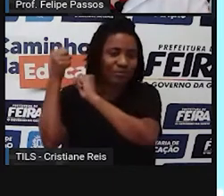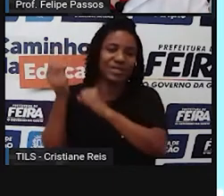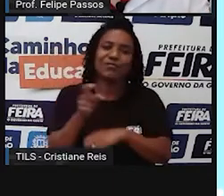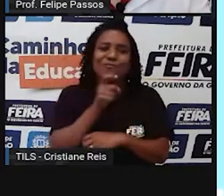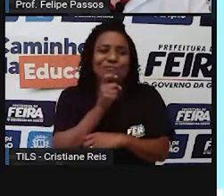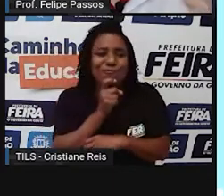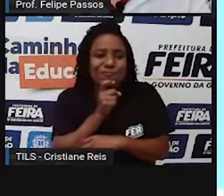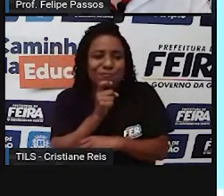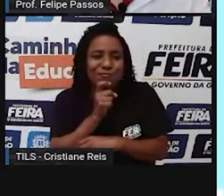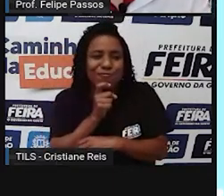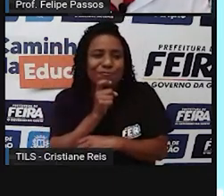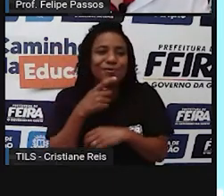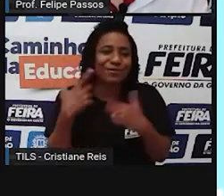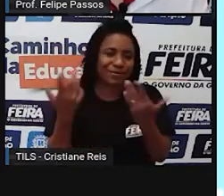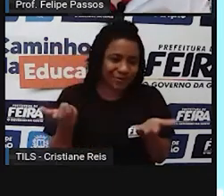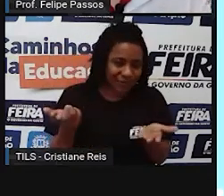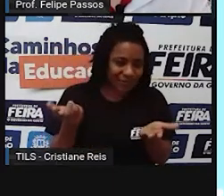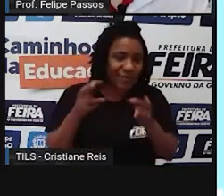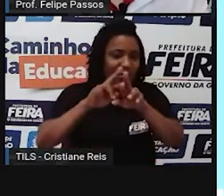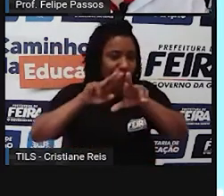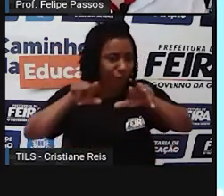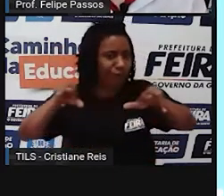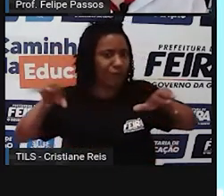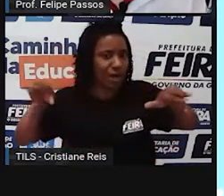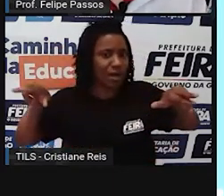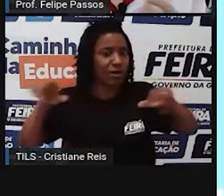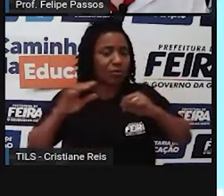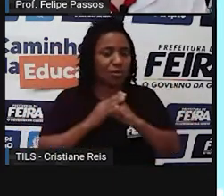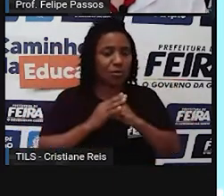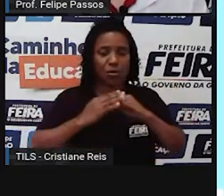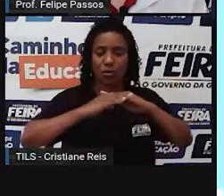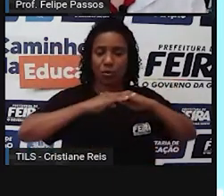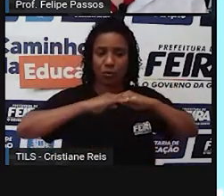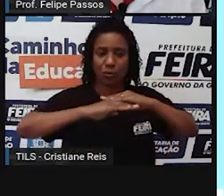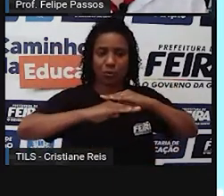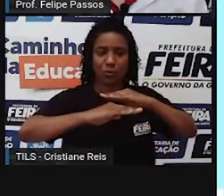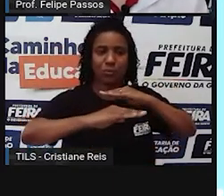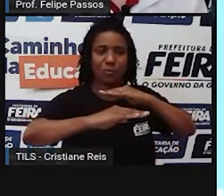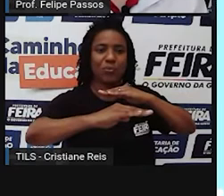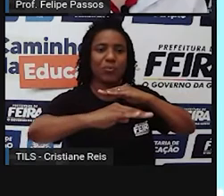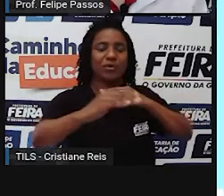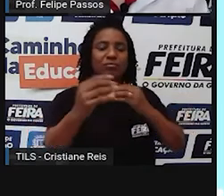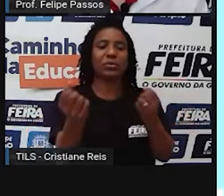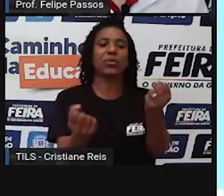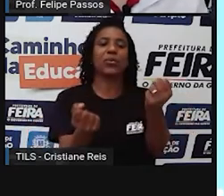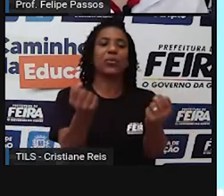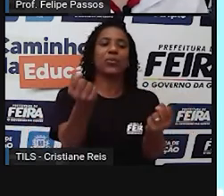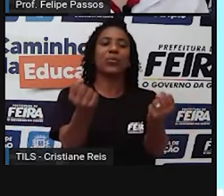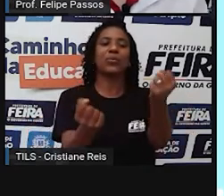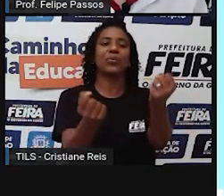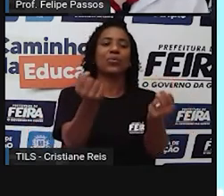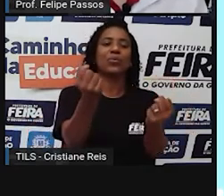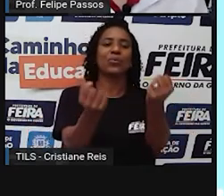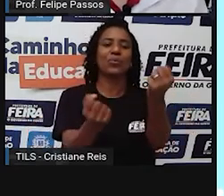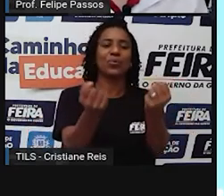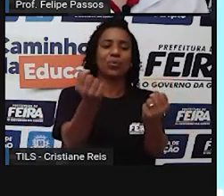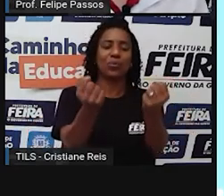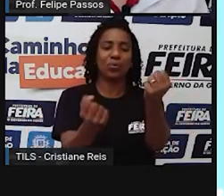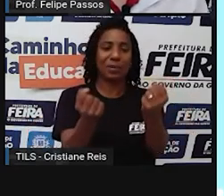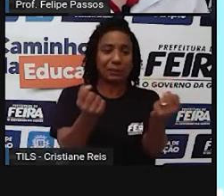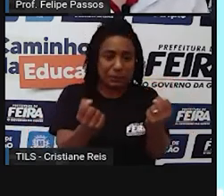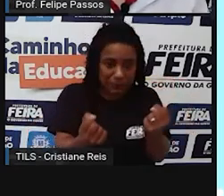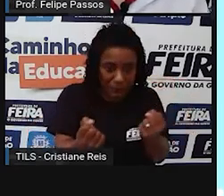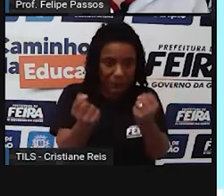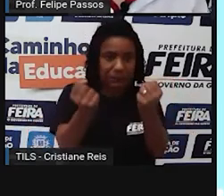ter uma pista mais lisinha, para o carro não ficar sacudindo e, de repente, folgando peças do